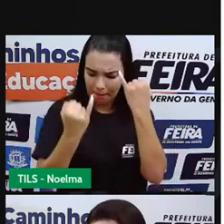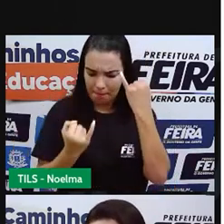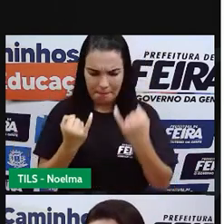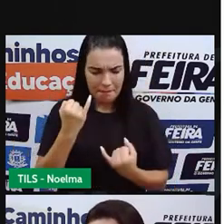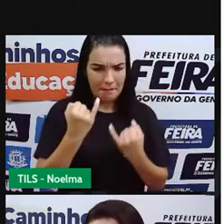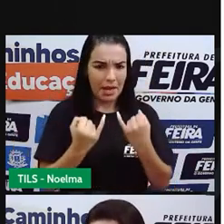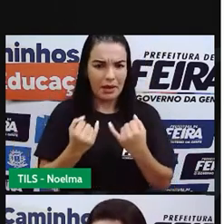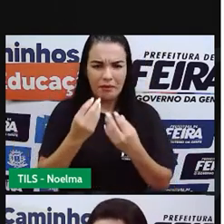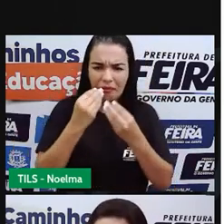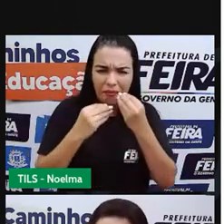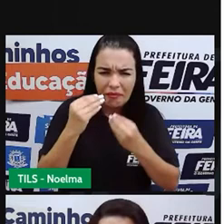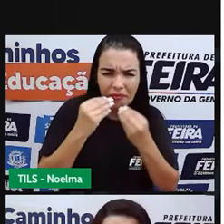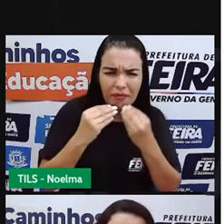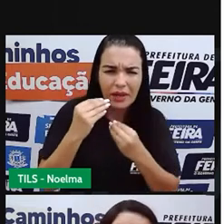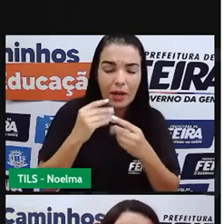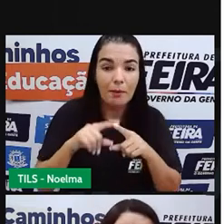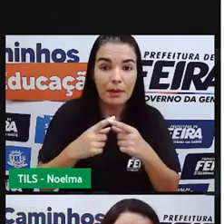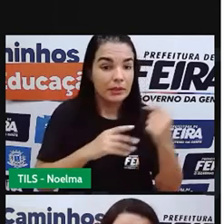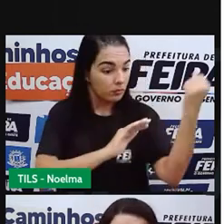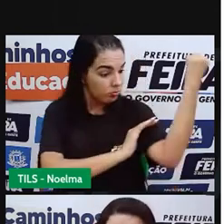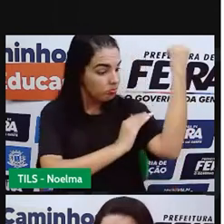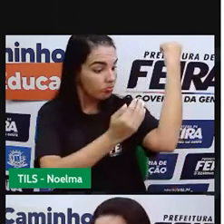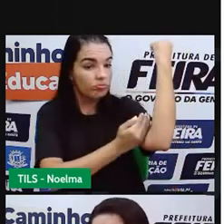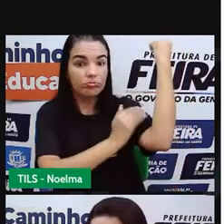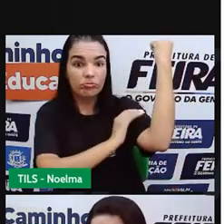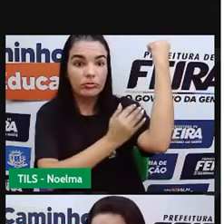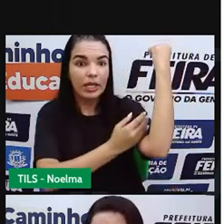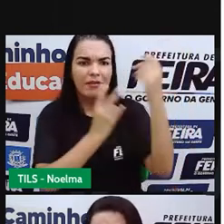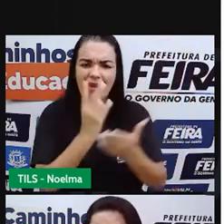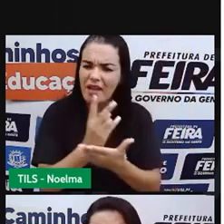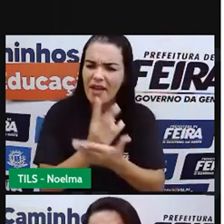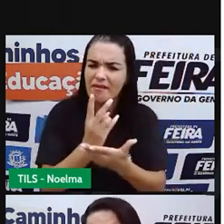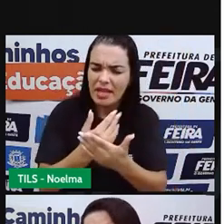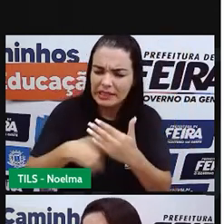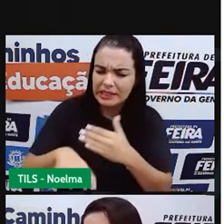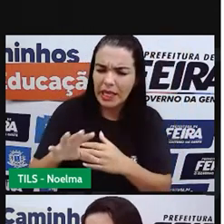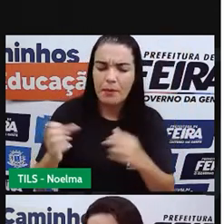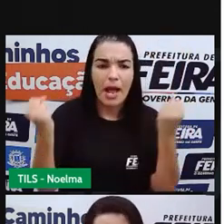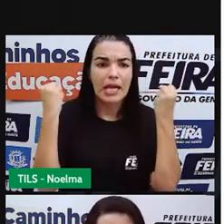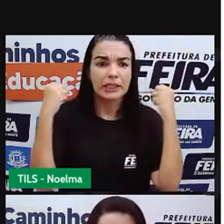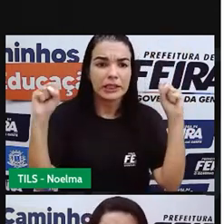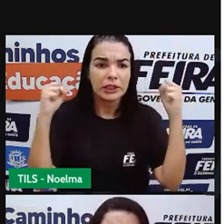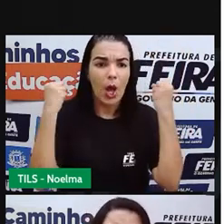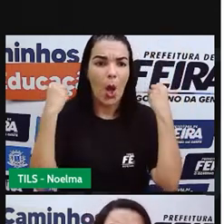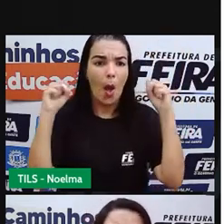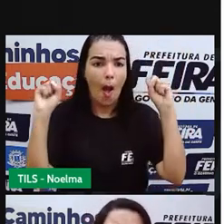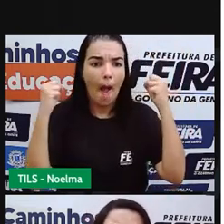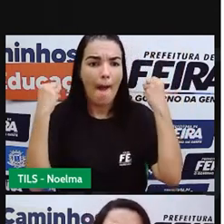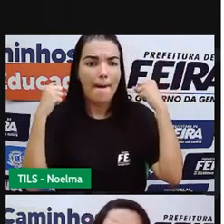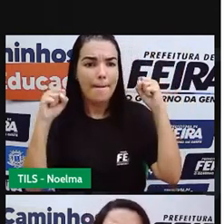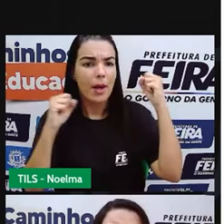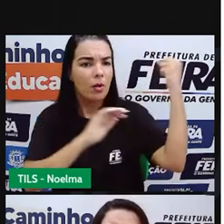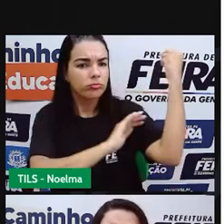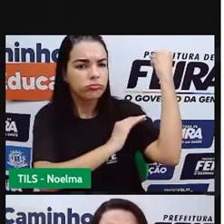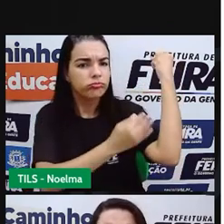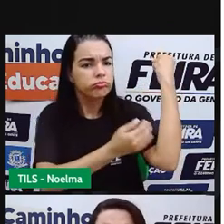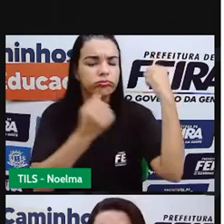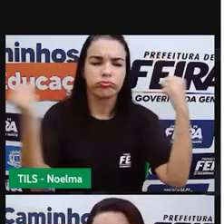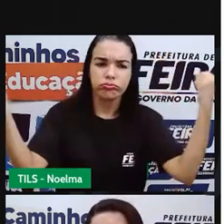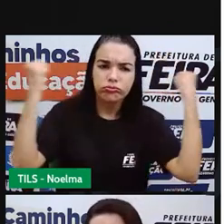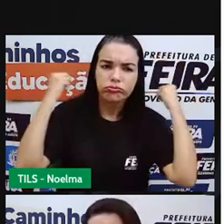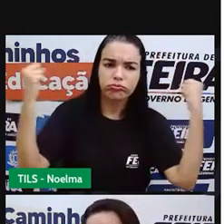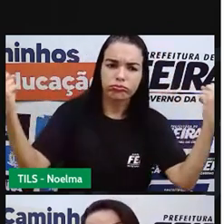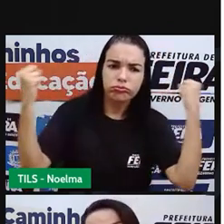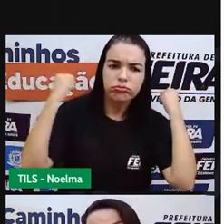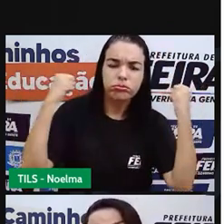e fraca, mesmo ela musculosa. Ela frequenta muito a academia, faz práticas de atividade física de forma